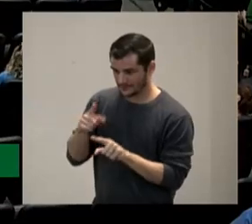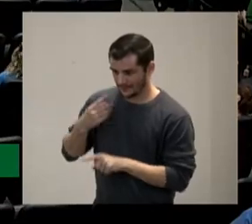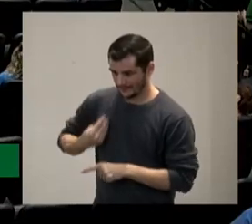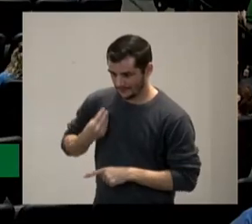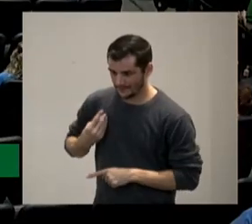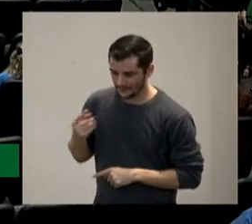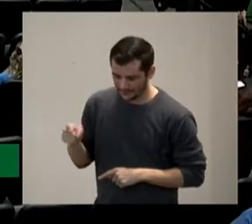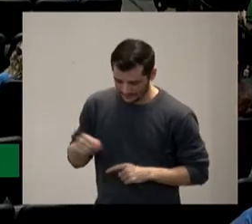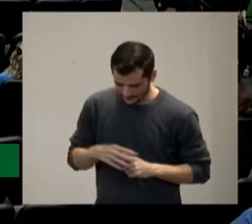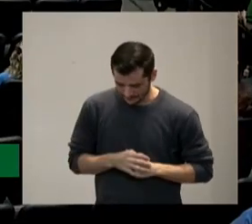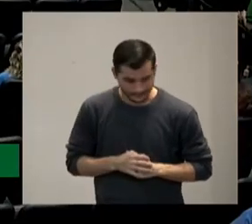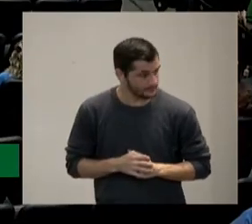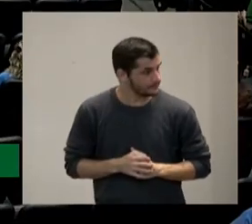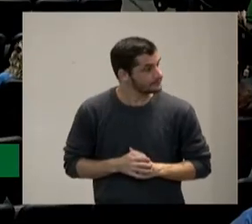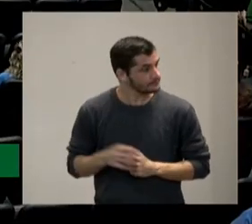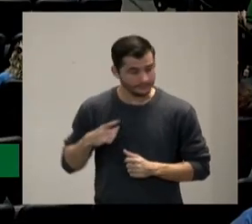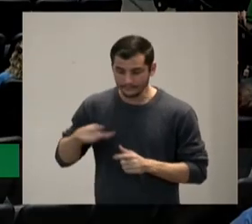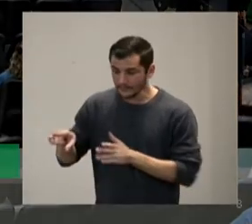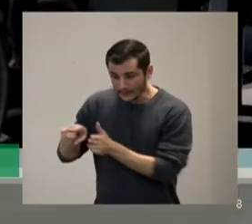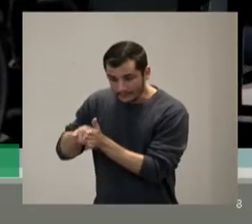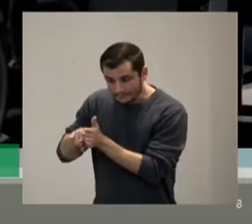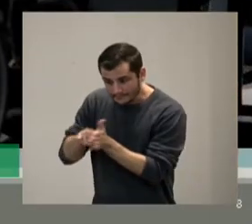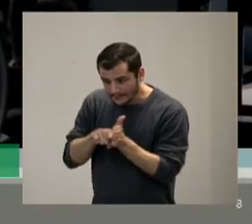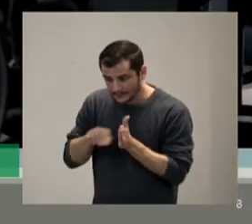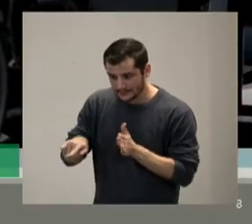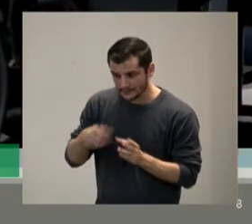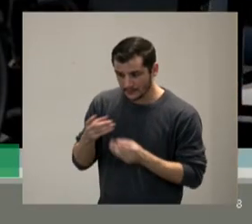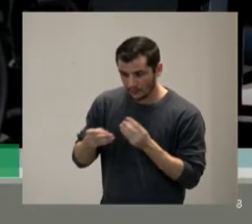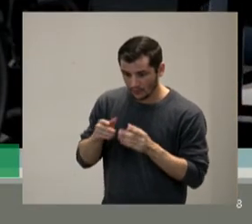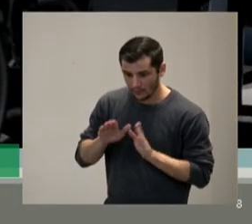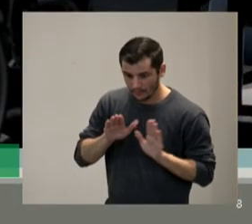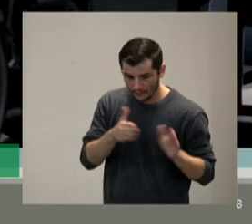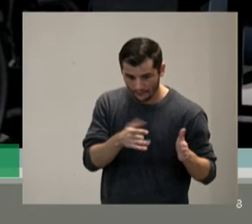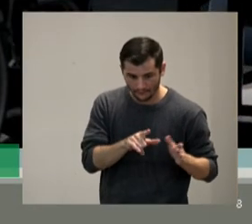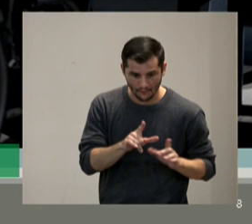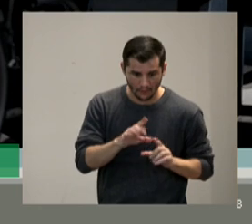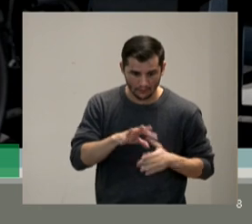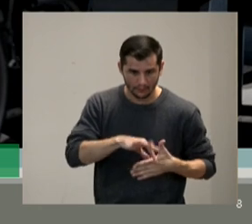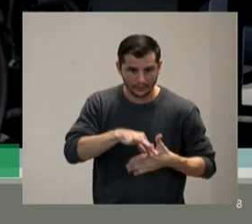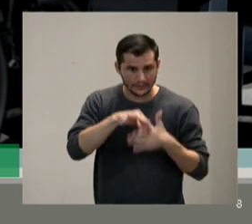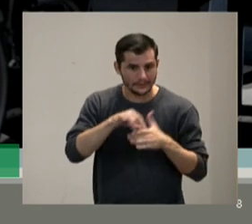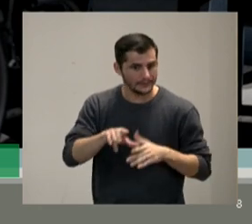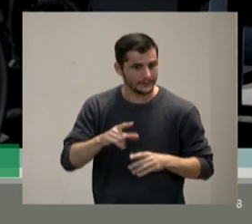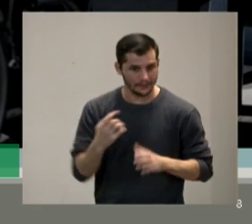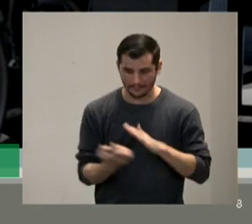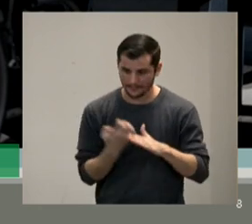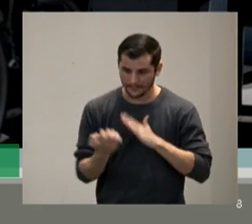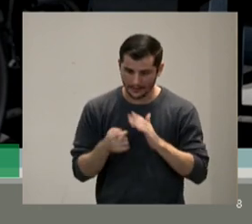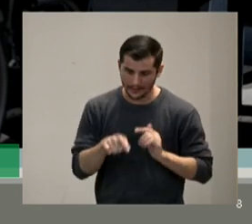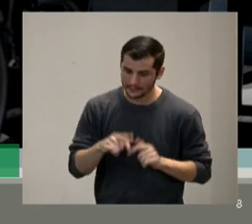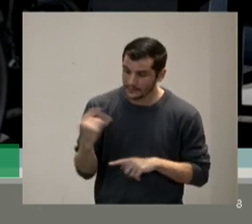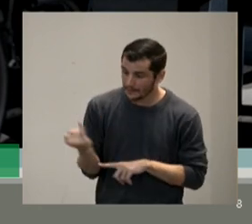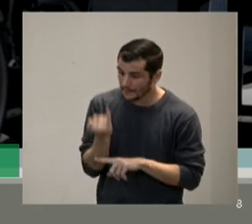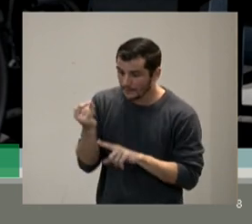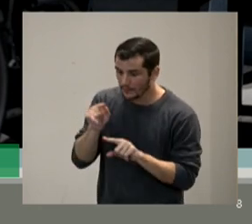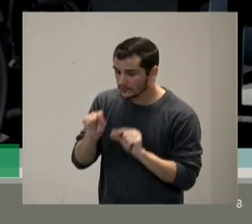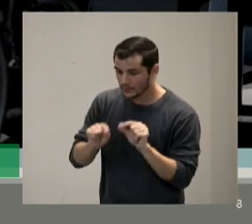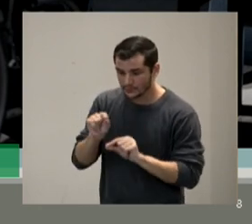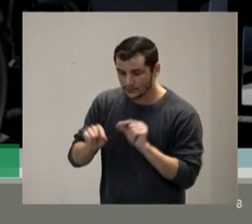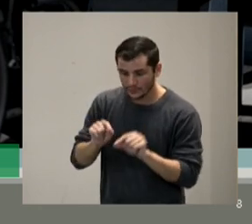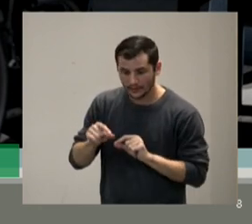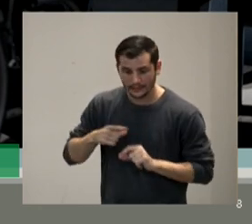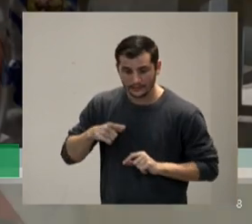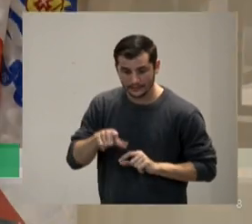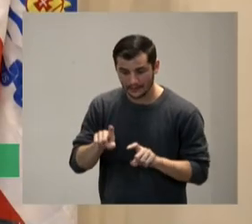aí o que eu falei para vocês uma pesquisa destinada aos líderes da empresa o que vocês acham o que para vocês é importante que nem eu a gente fez uma